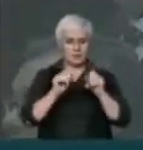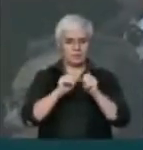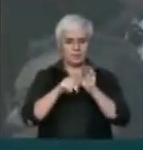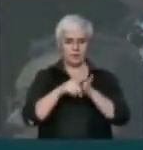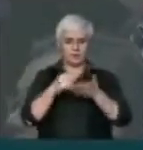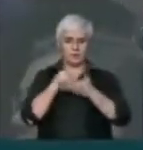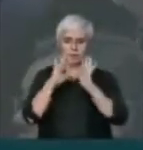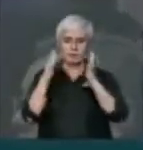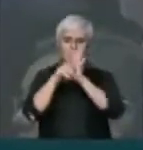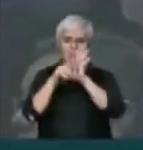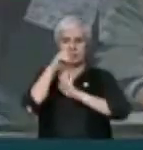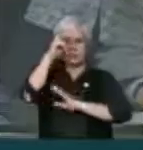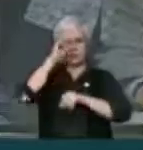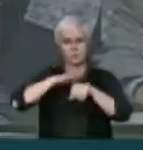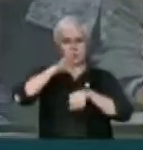brasileira